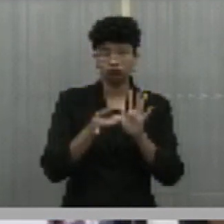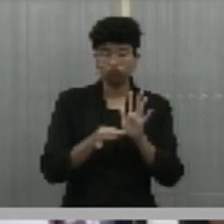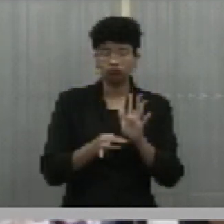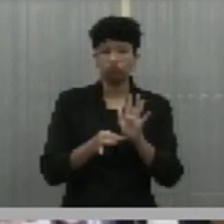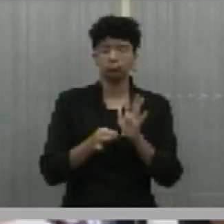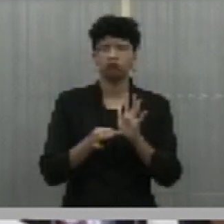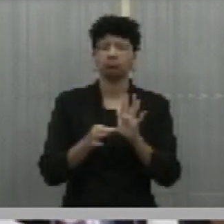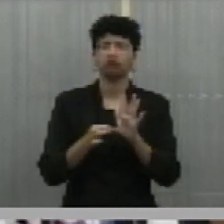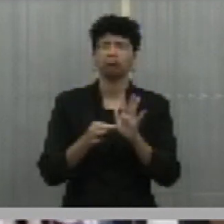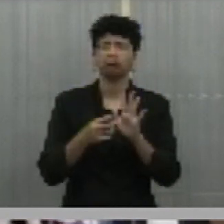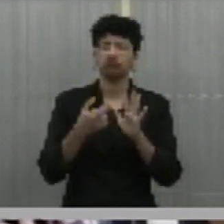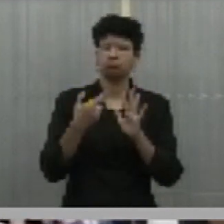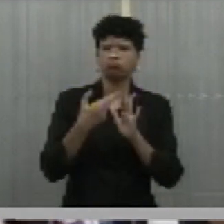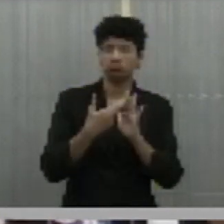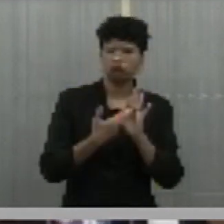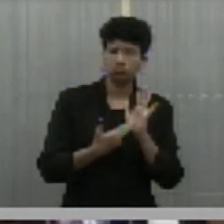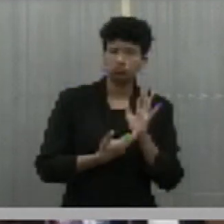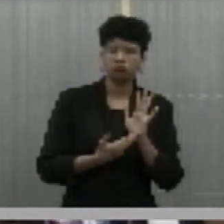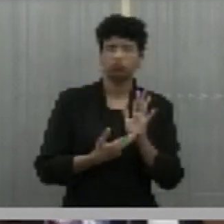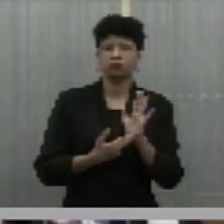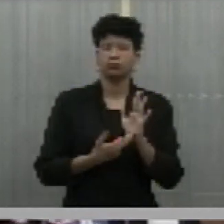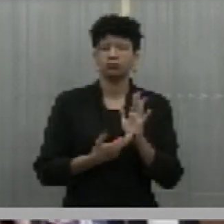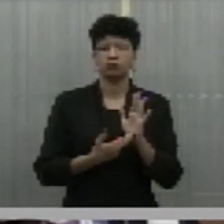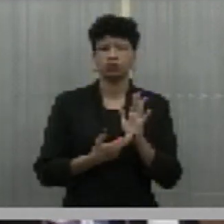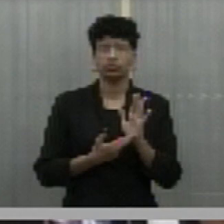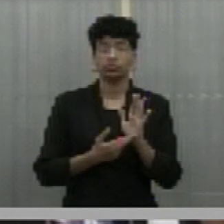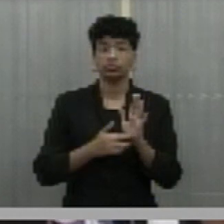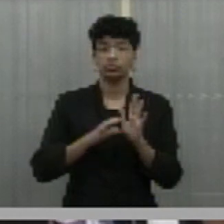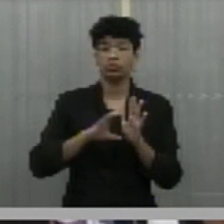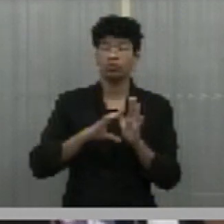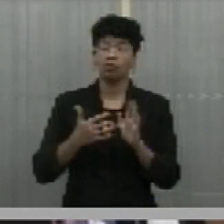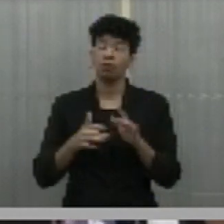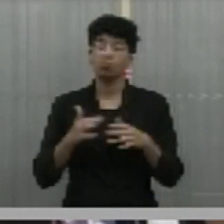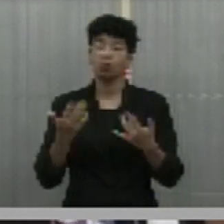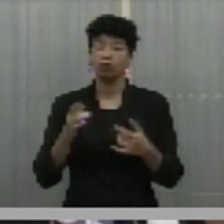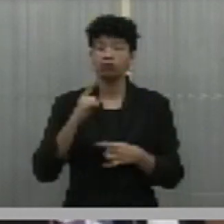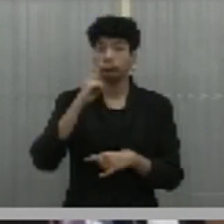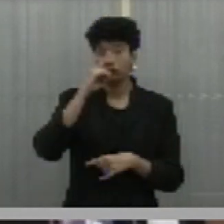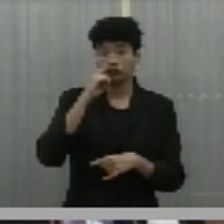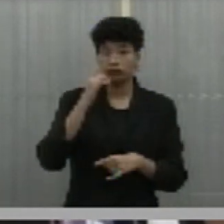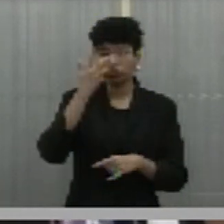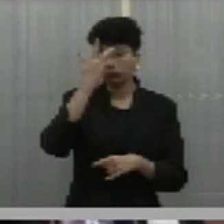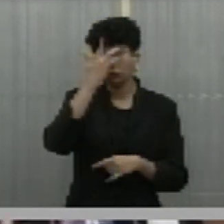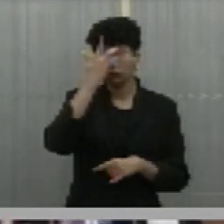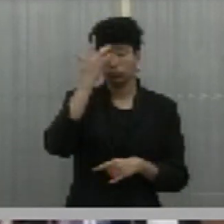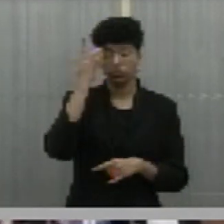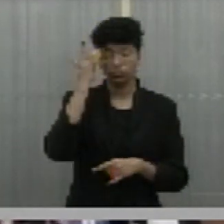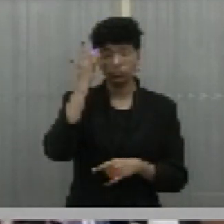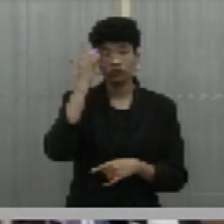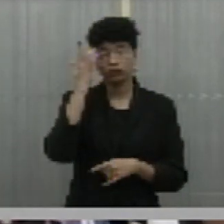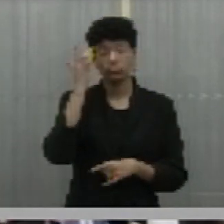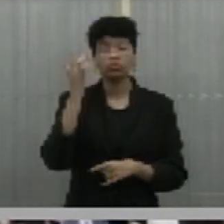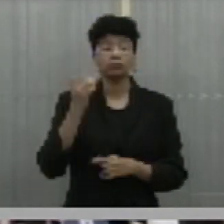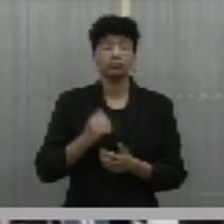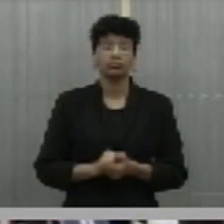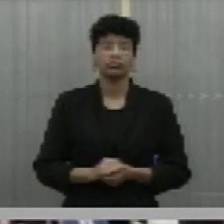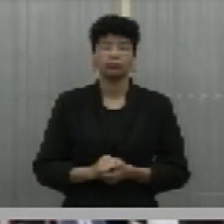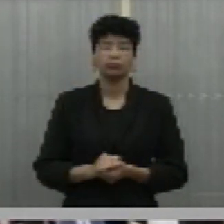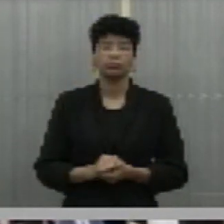diretrizes, protocolos para a classificação de riscos das pessoas que são submetidas